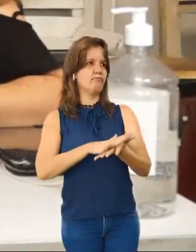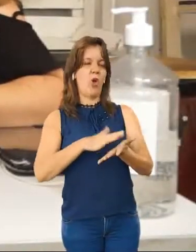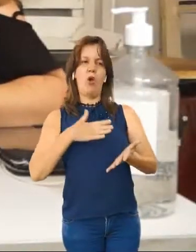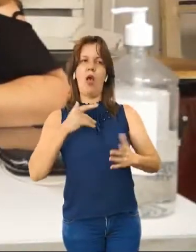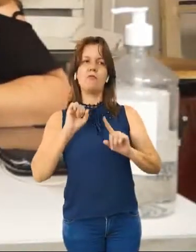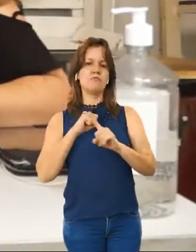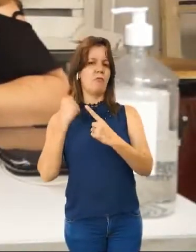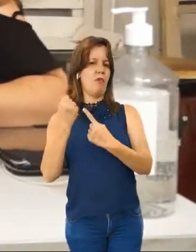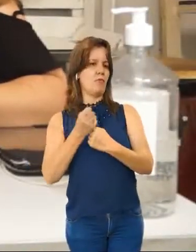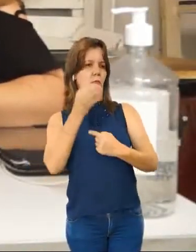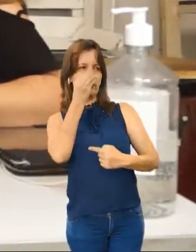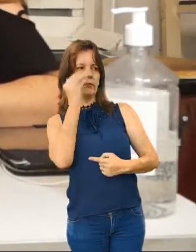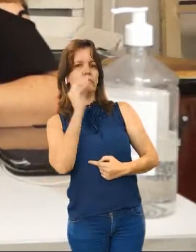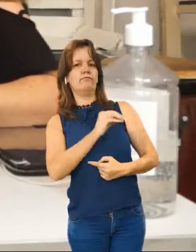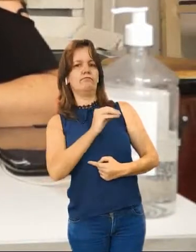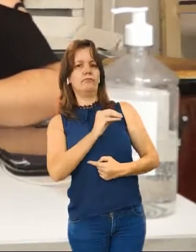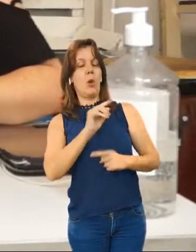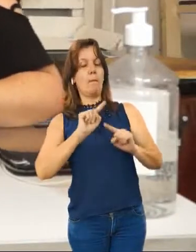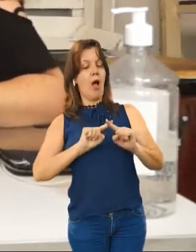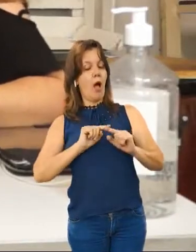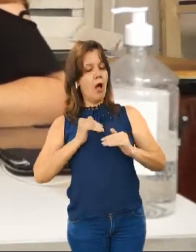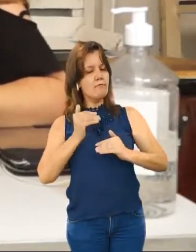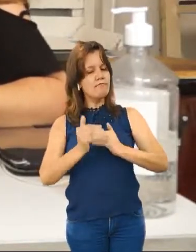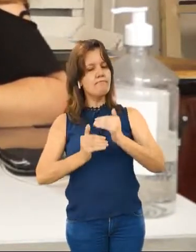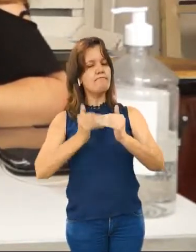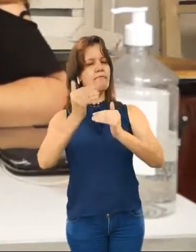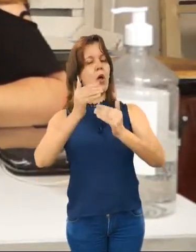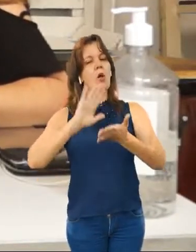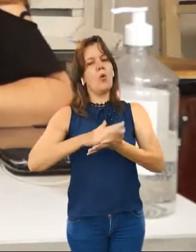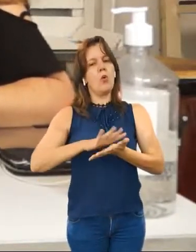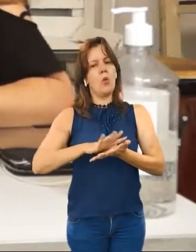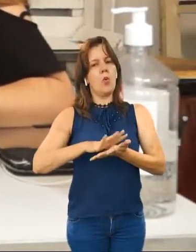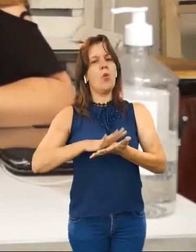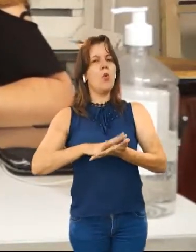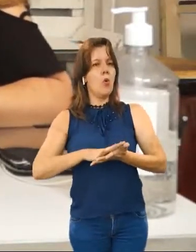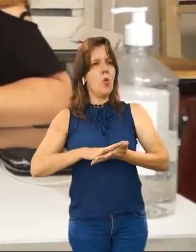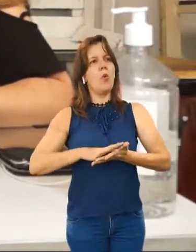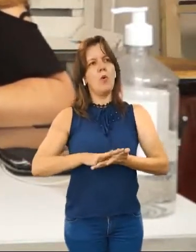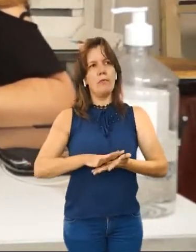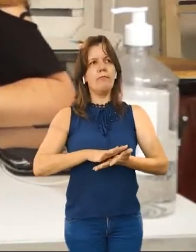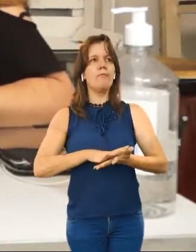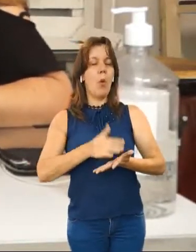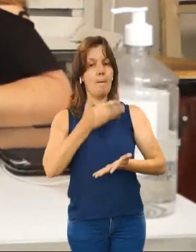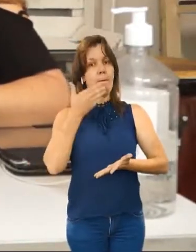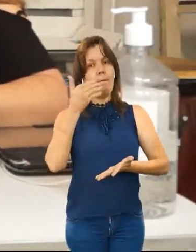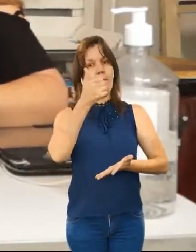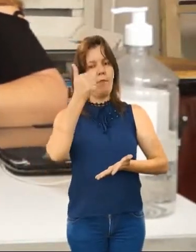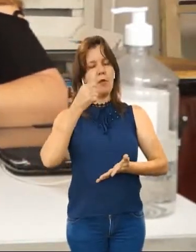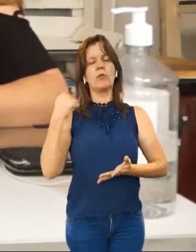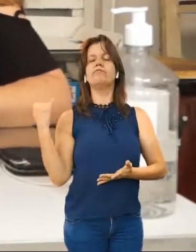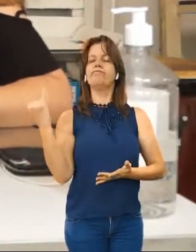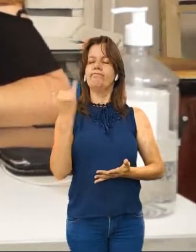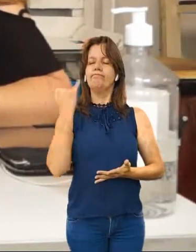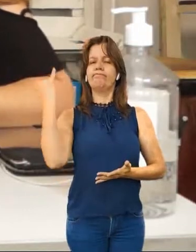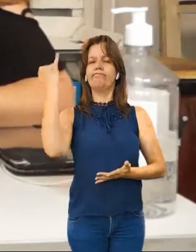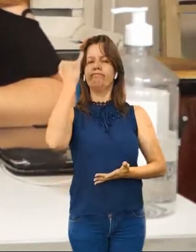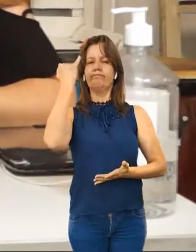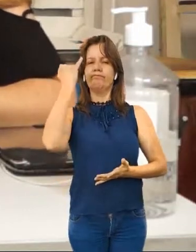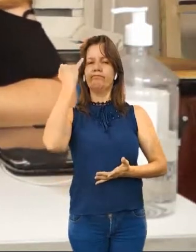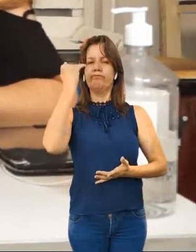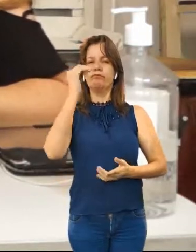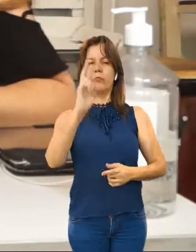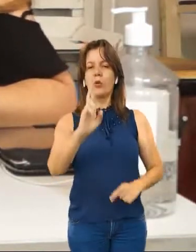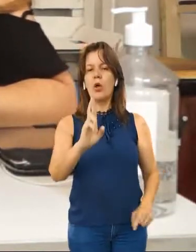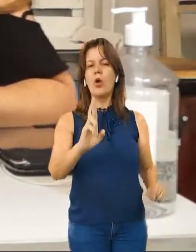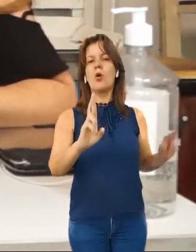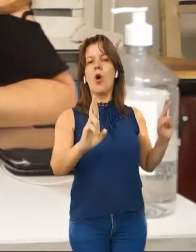bem visto pela sociedade, mas com o passar dos tempos, o samba foi ganhando força e se tornou uma importante referência